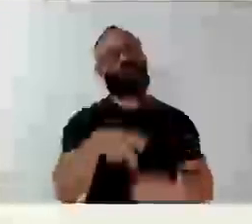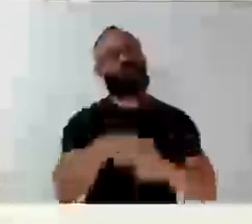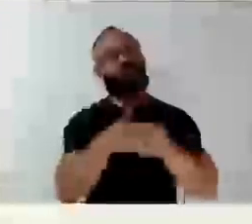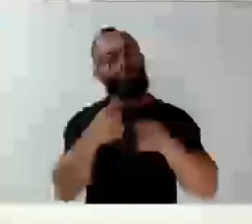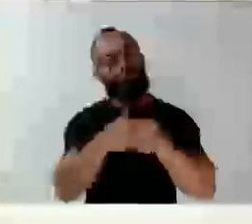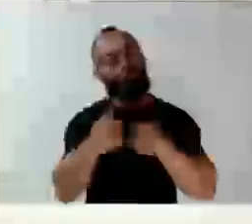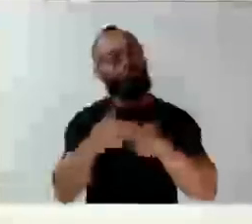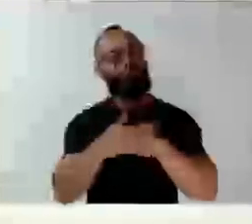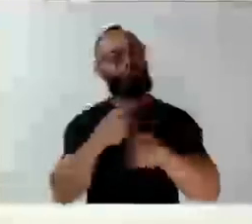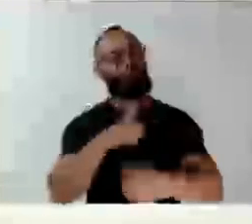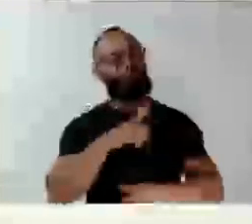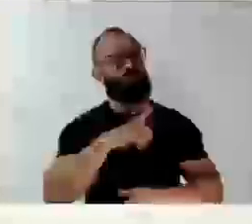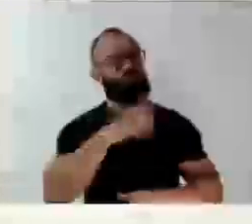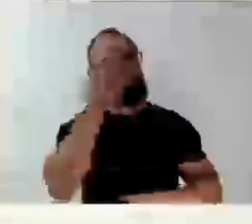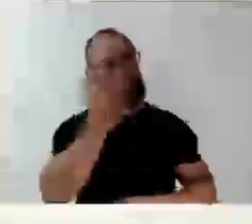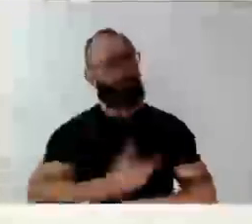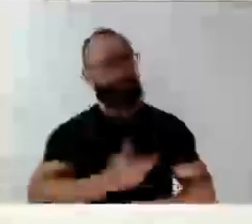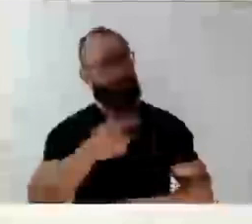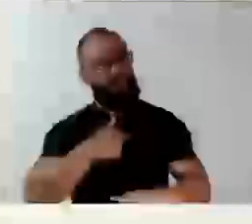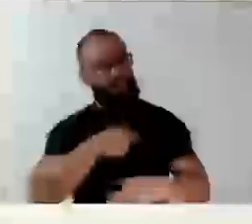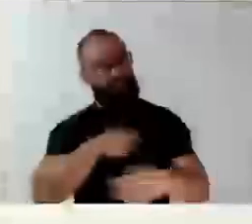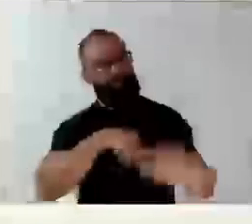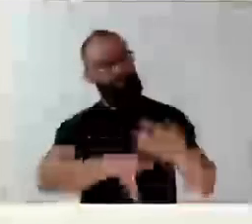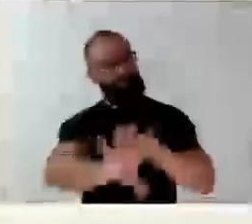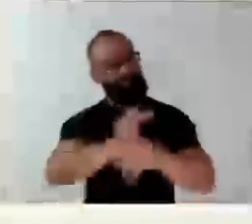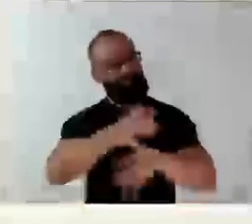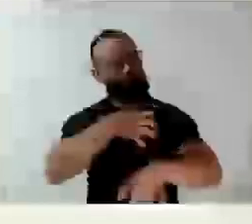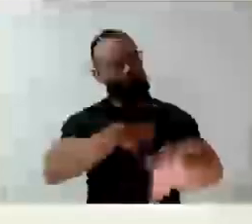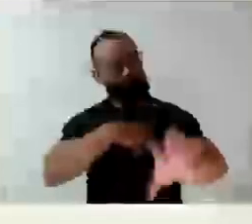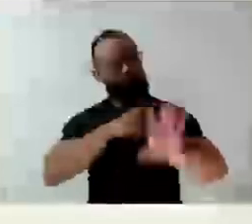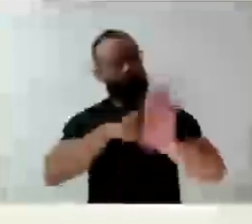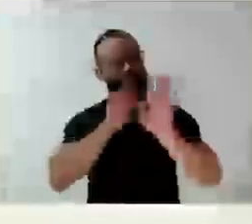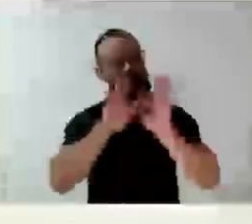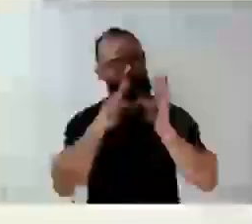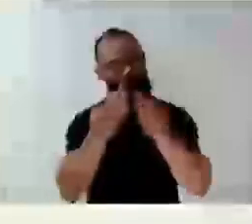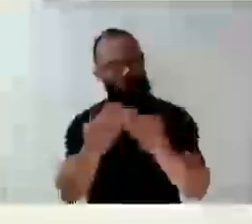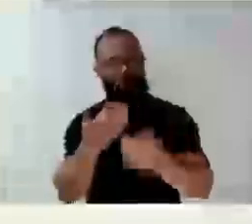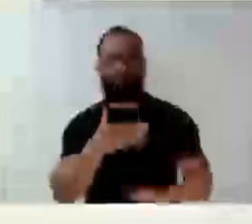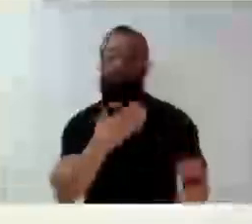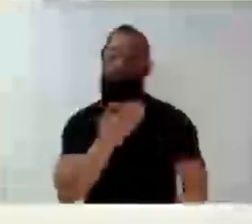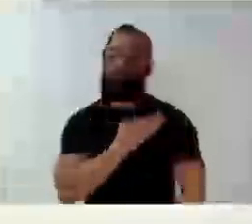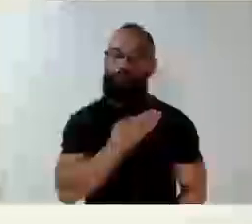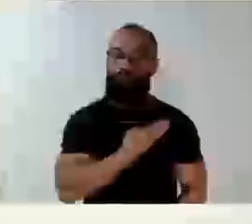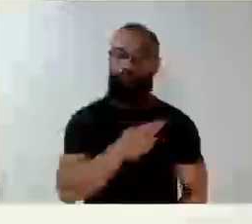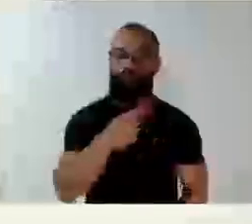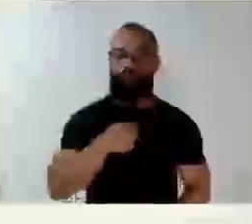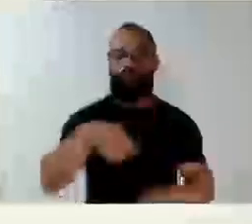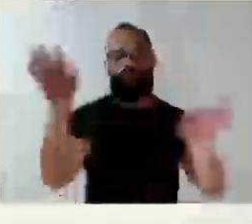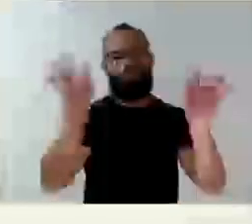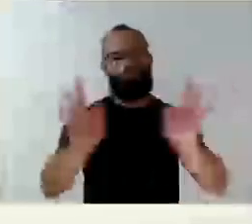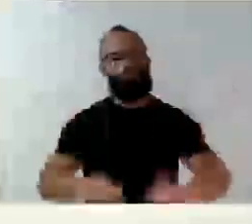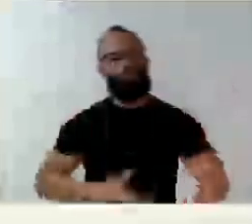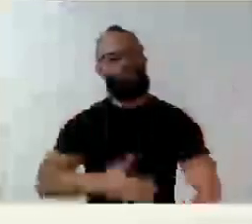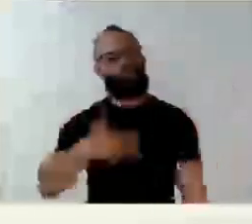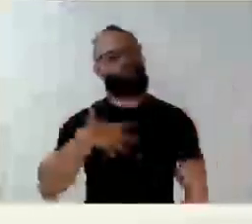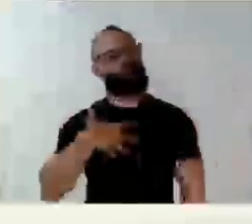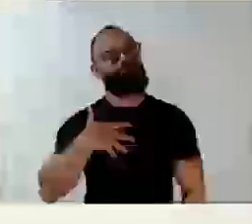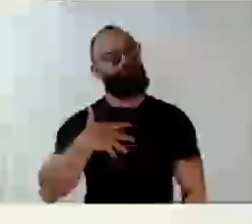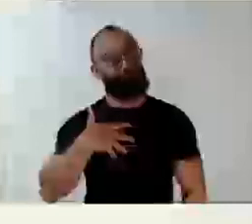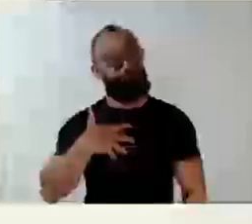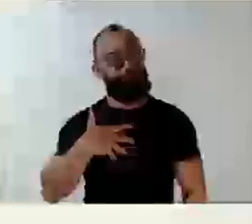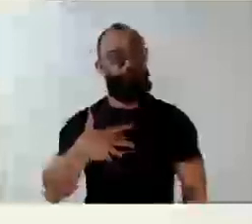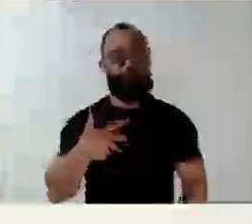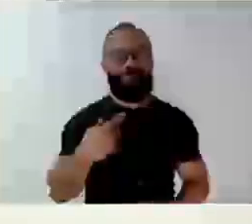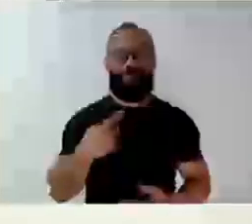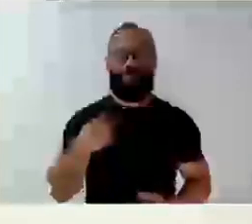tem por mim. Saiba que é recíproco. Por mim, para a minha família, pelos meus amigos. Estou muito feliz de estar dividindo hoje. Nós